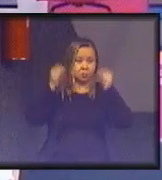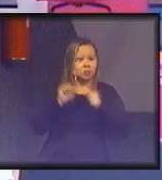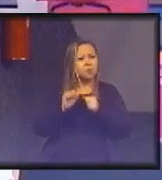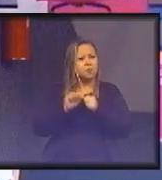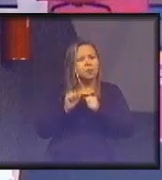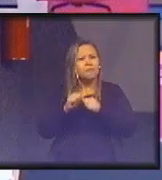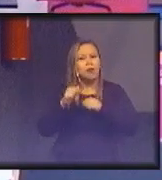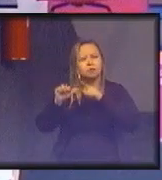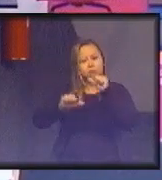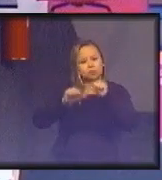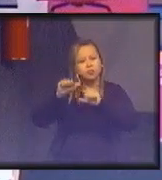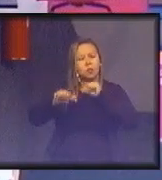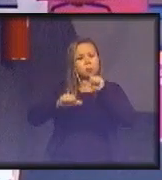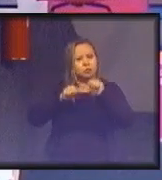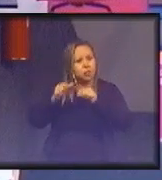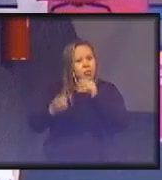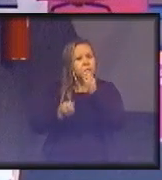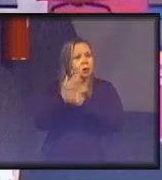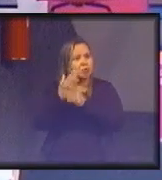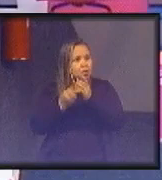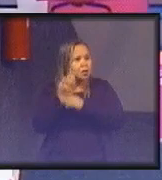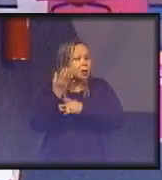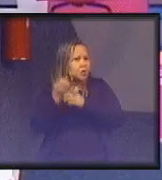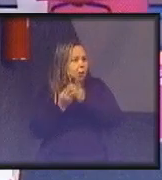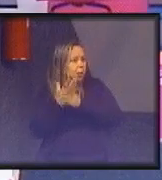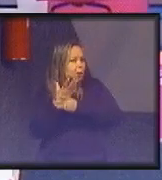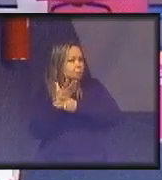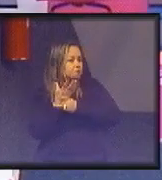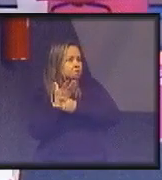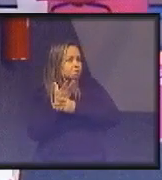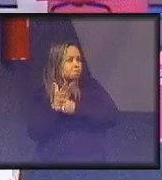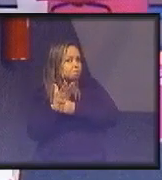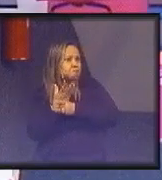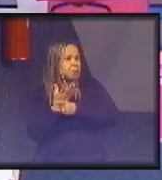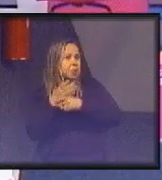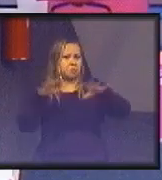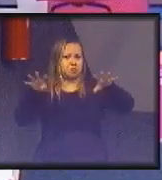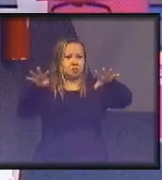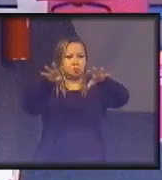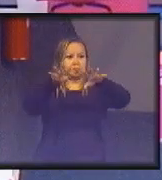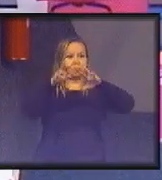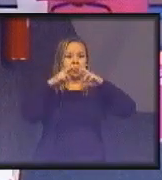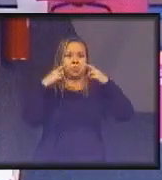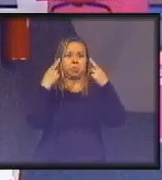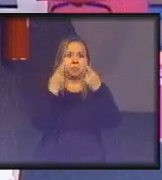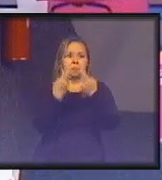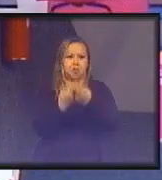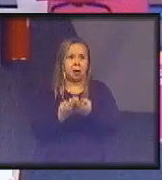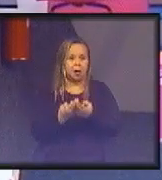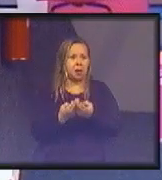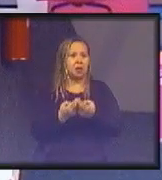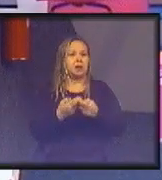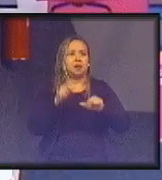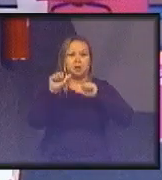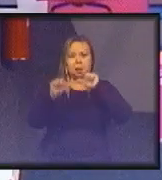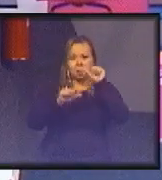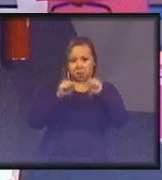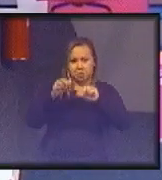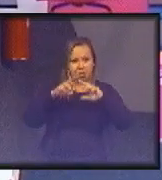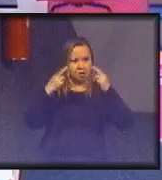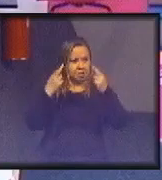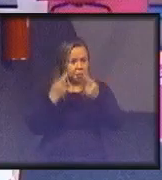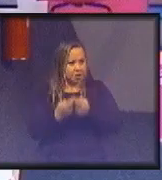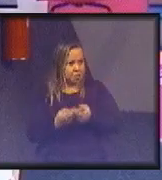convenção, você cria uma espécie de assembleia de quem assina a convenção, que se reúne, no caso de